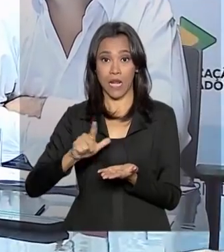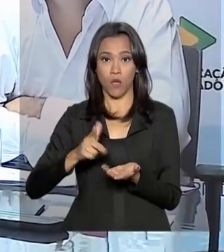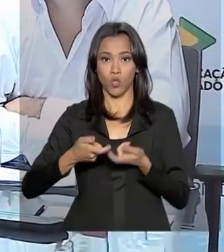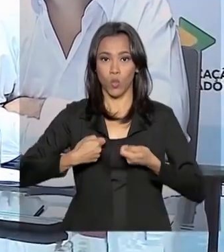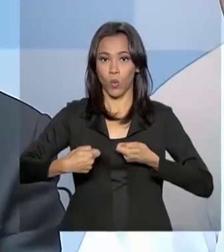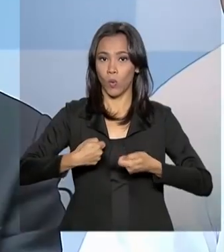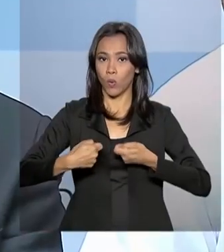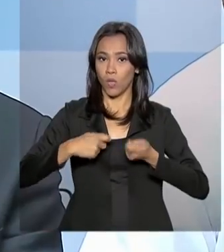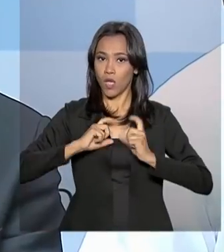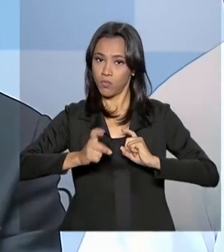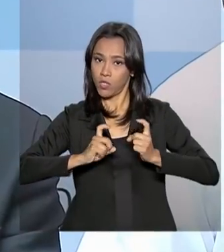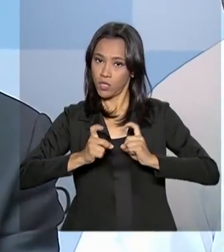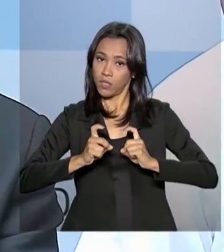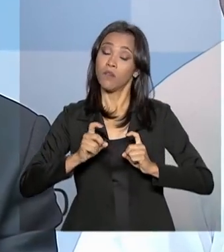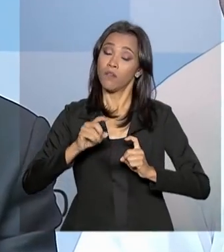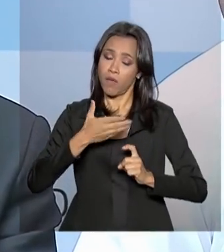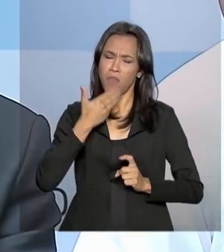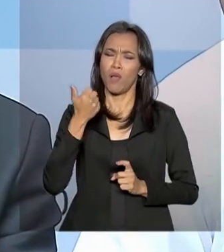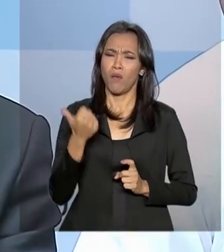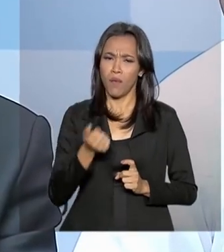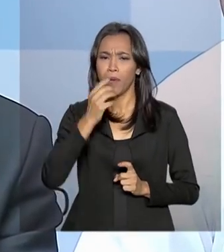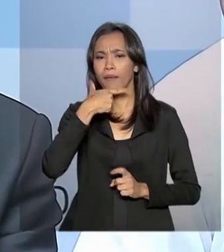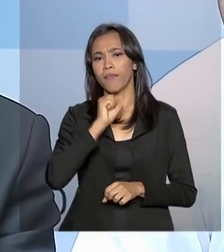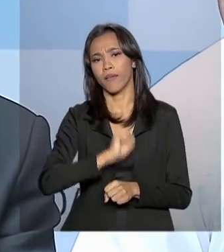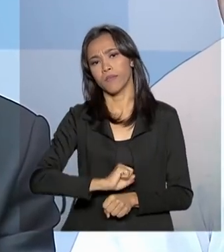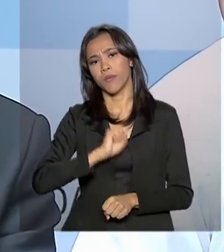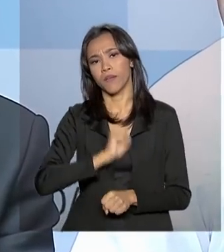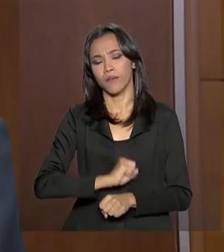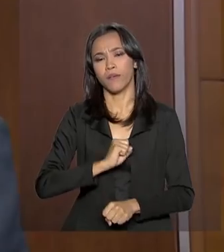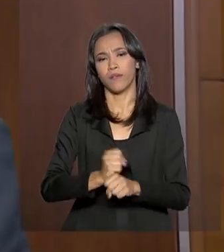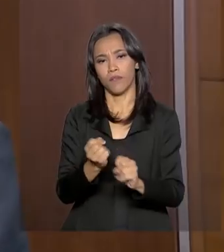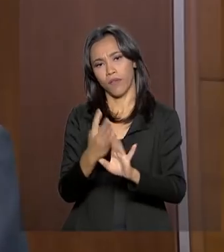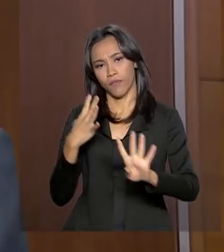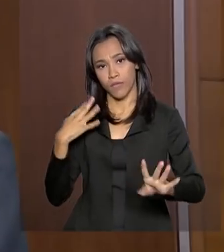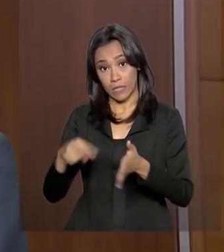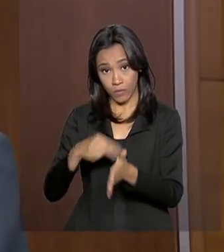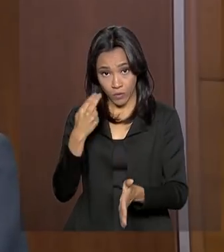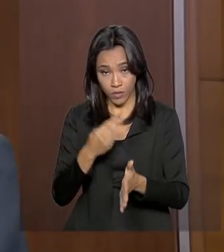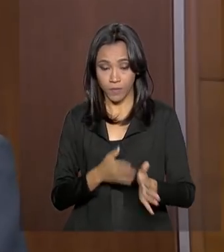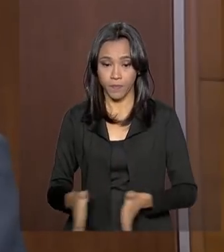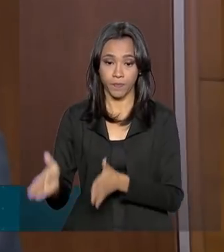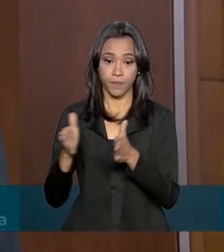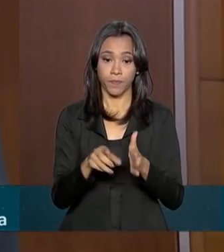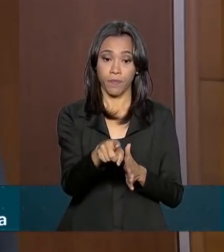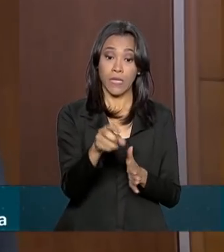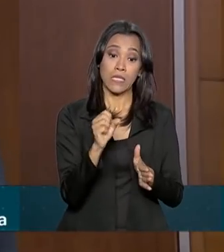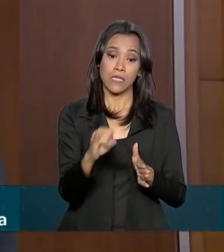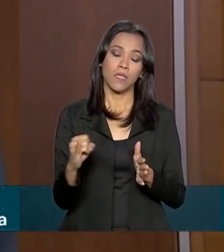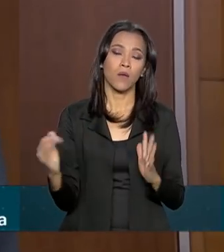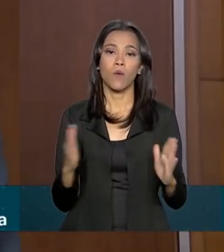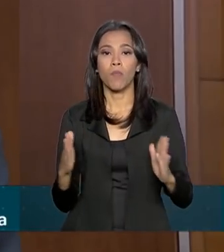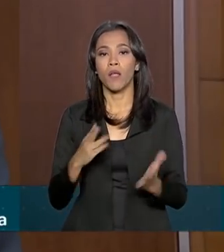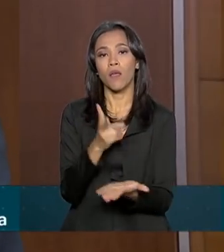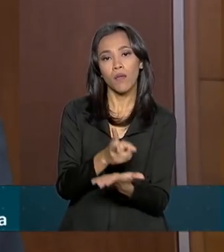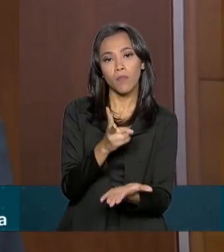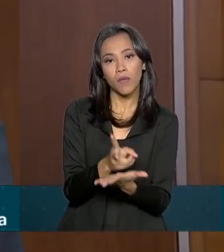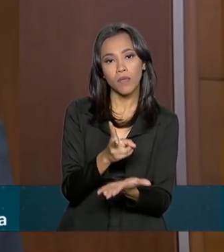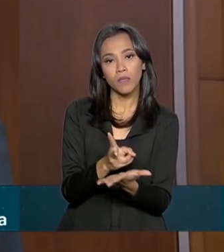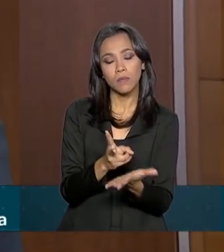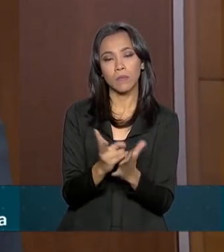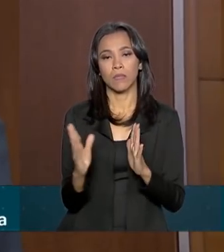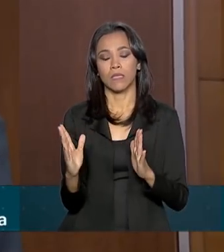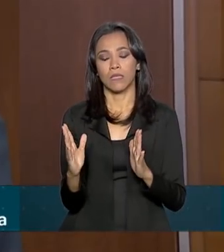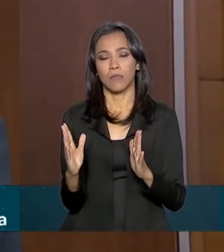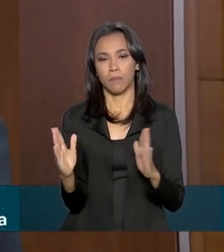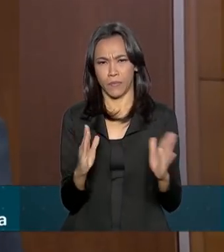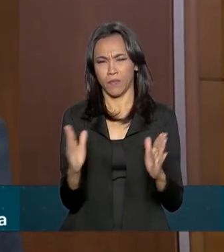muito para quem está na fila à espera de uma cirurgia. Se compararmos com o mesmo período do ano passado, nós